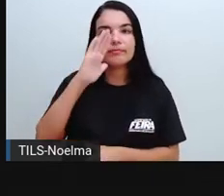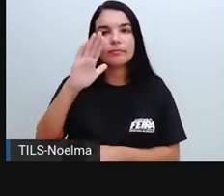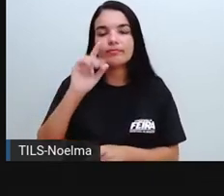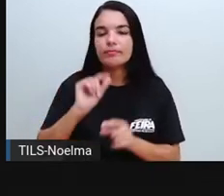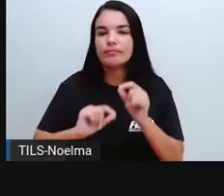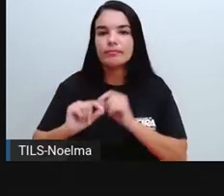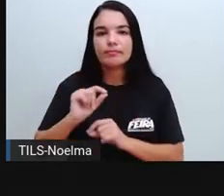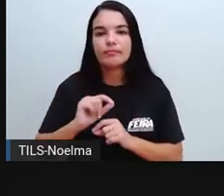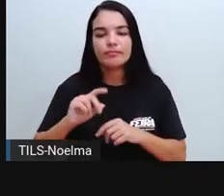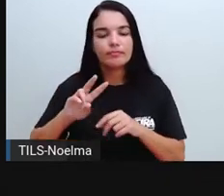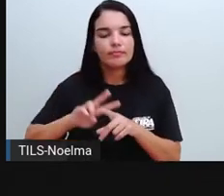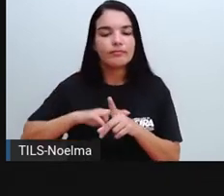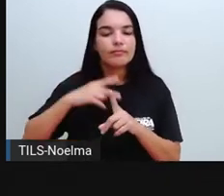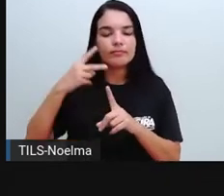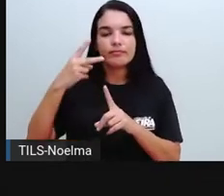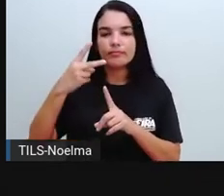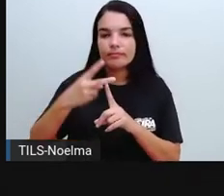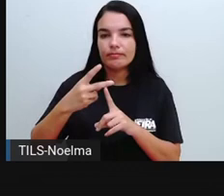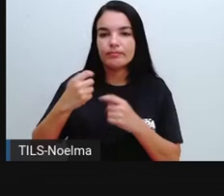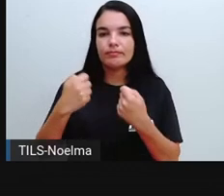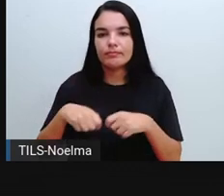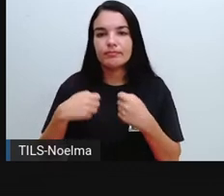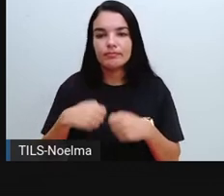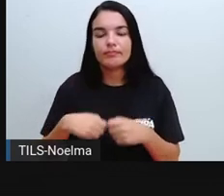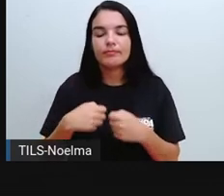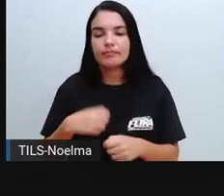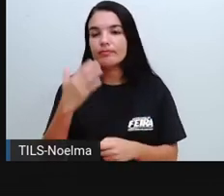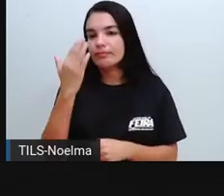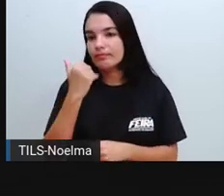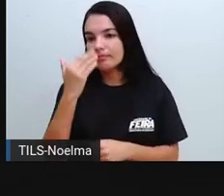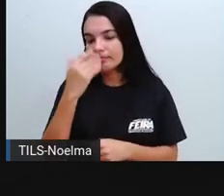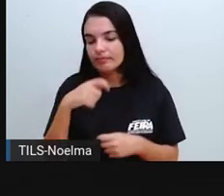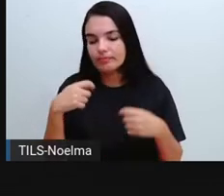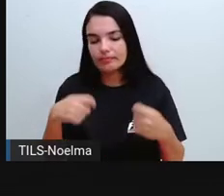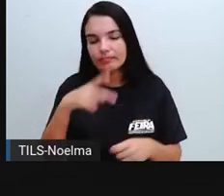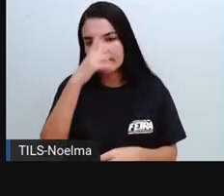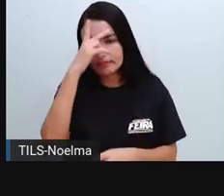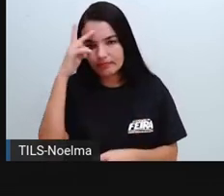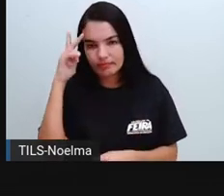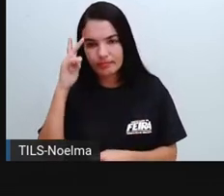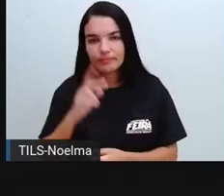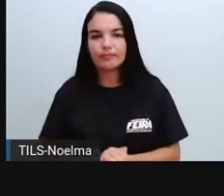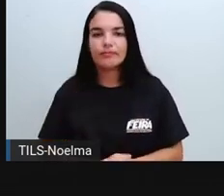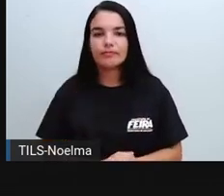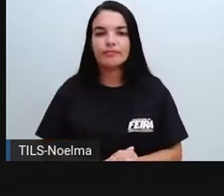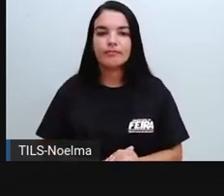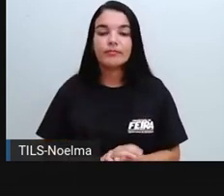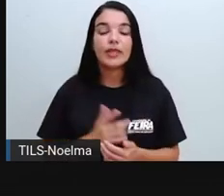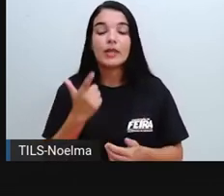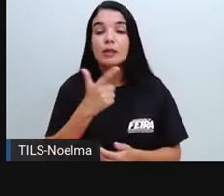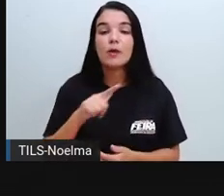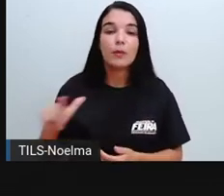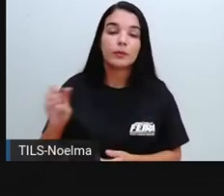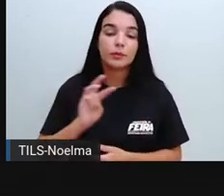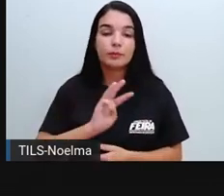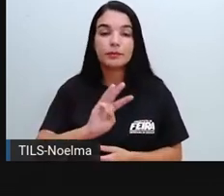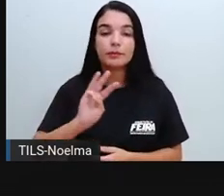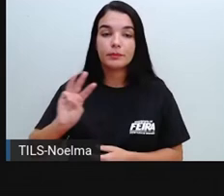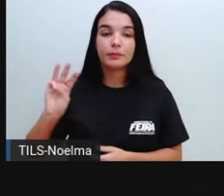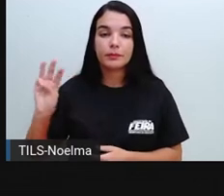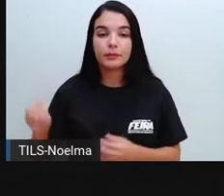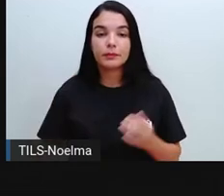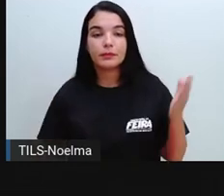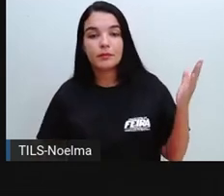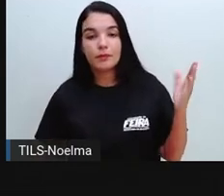necessidade em aumentar o seu número para dar conta das necessidades das pessoas. E aí nesse outro